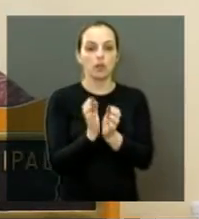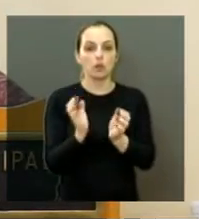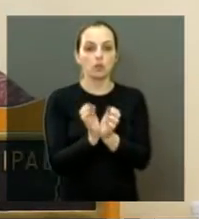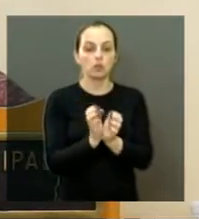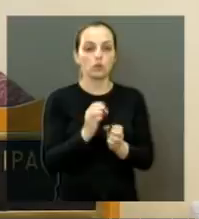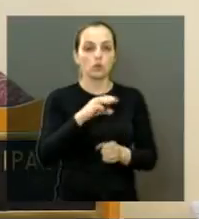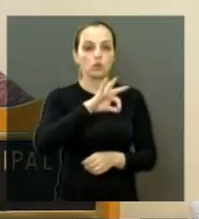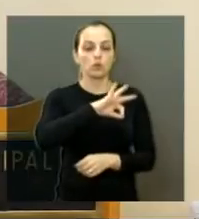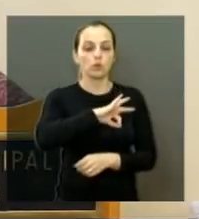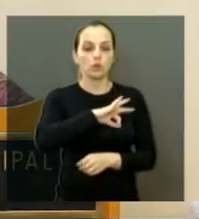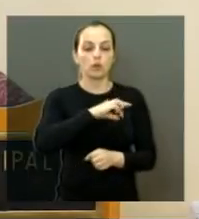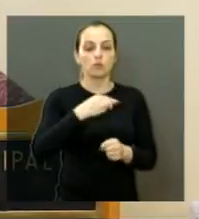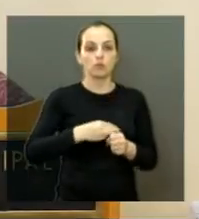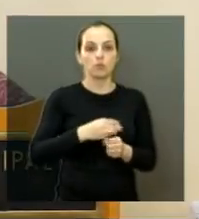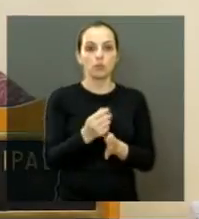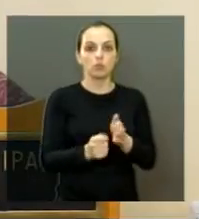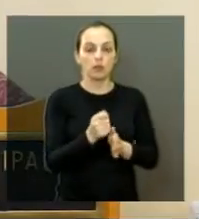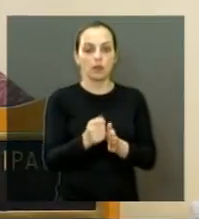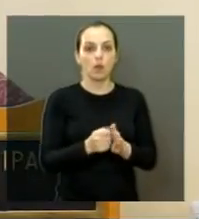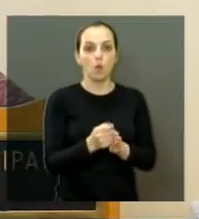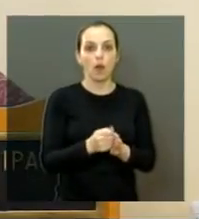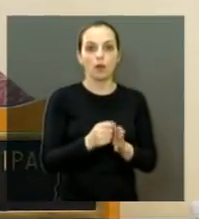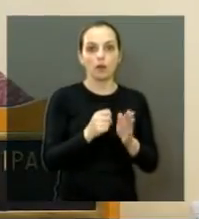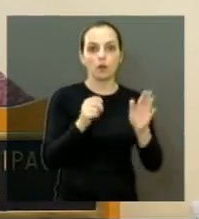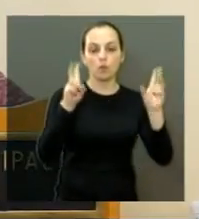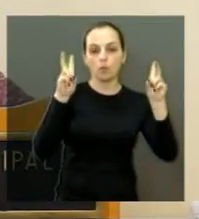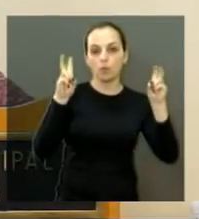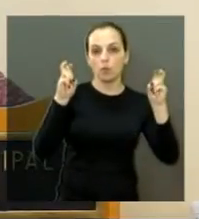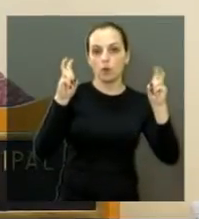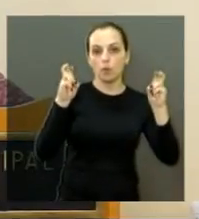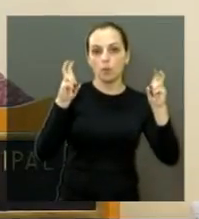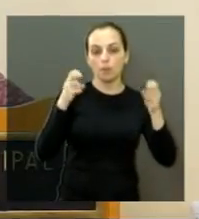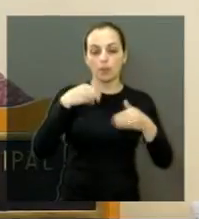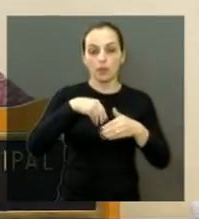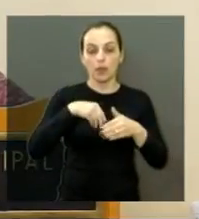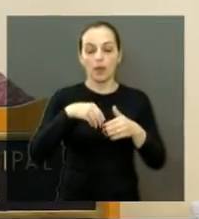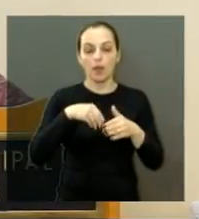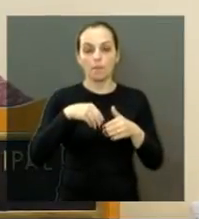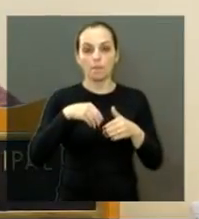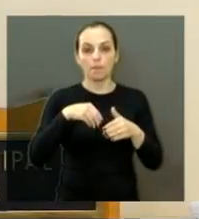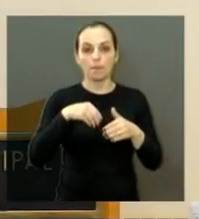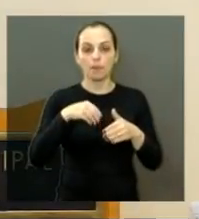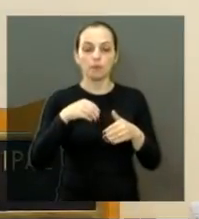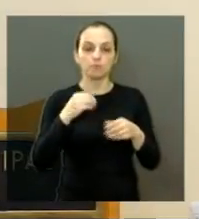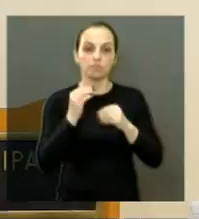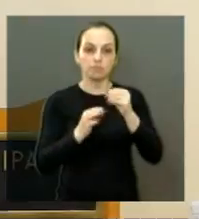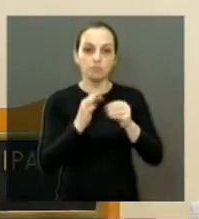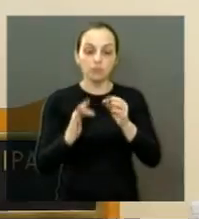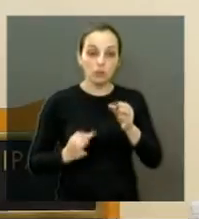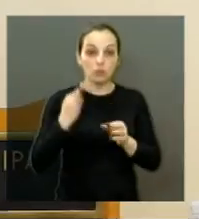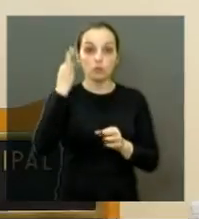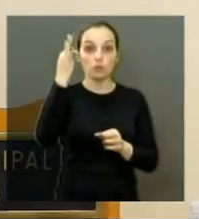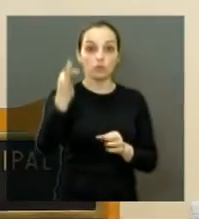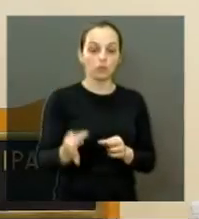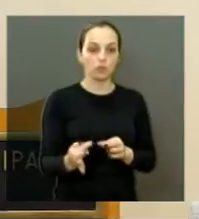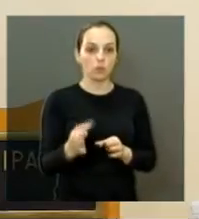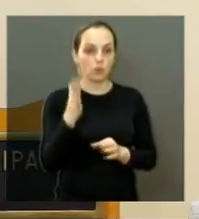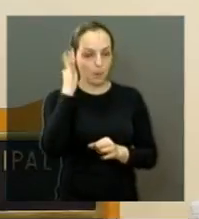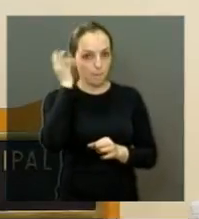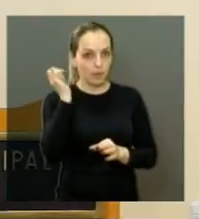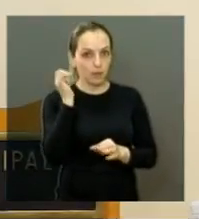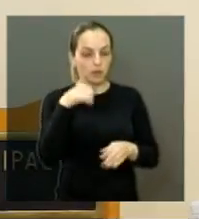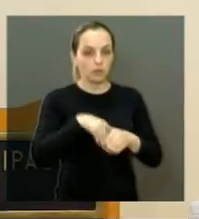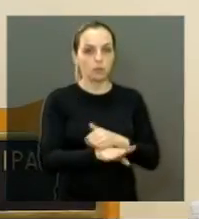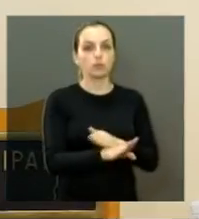através de um novo programa chamado Guardando o Amanhã. Esse programa deve seguir com o cronograma do